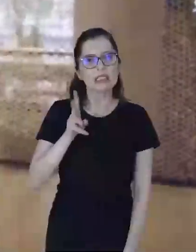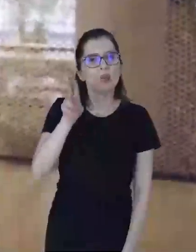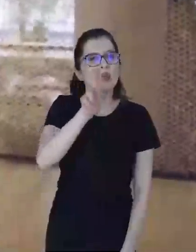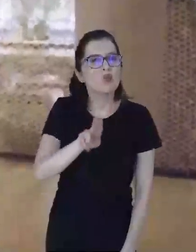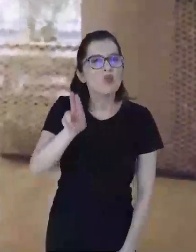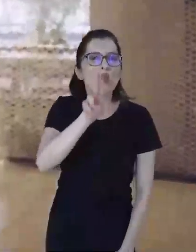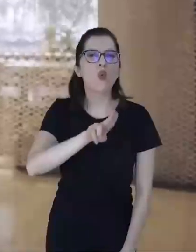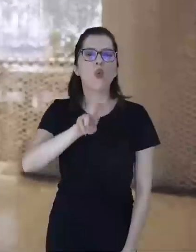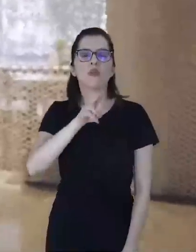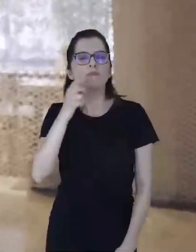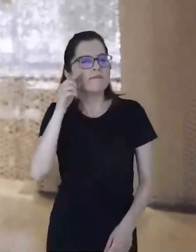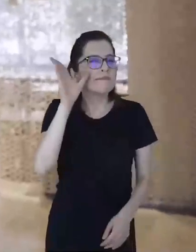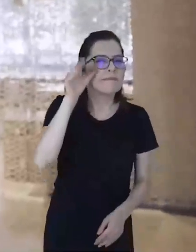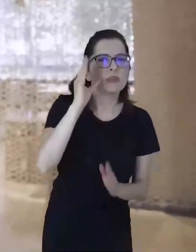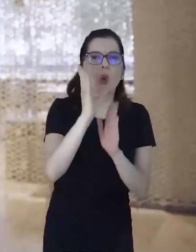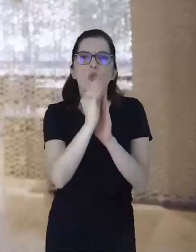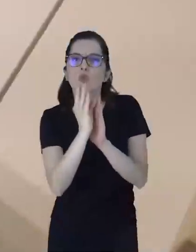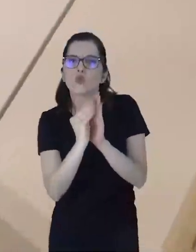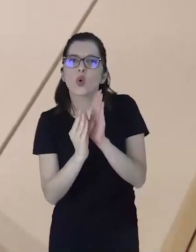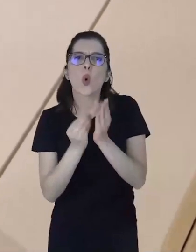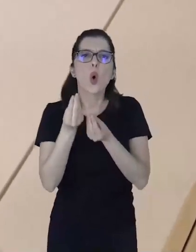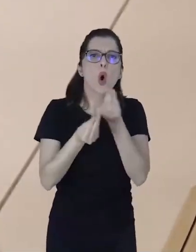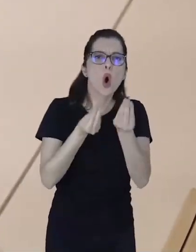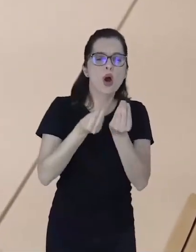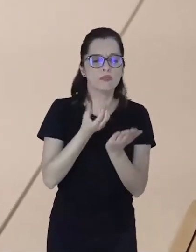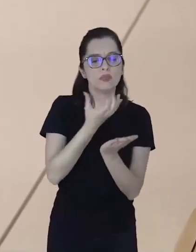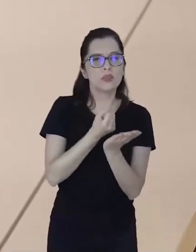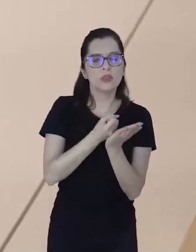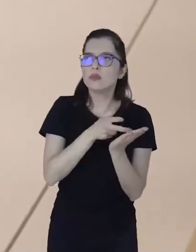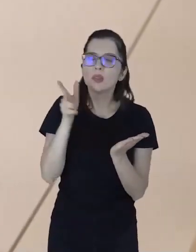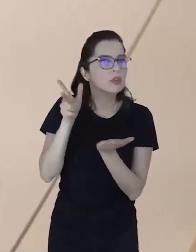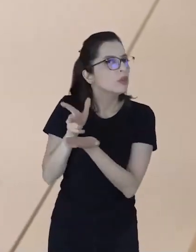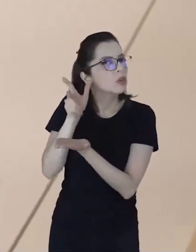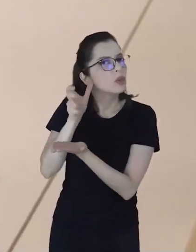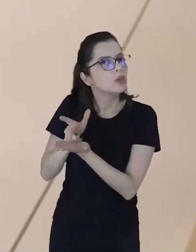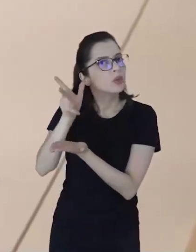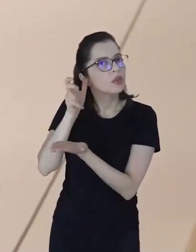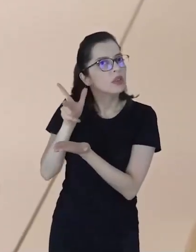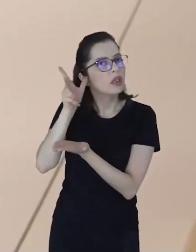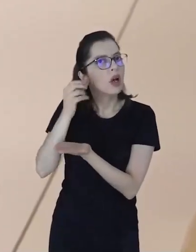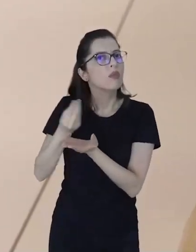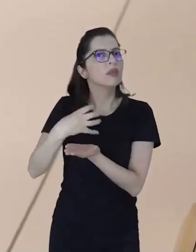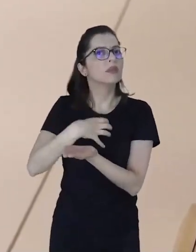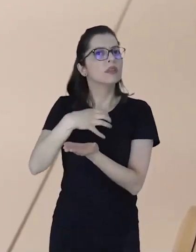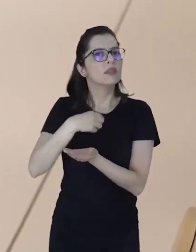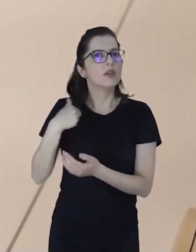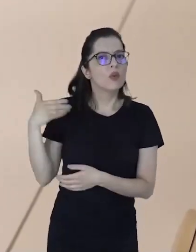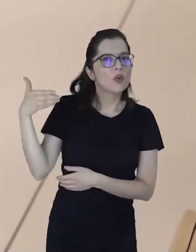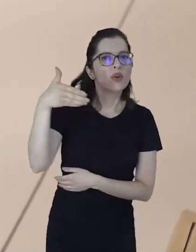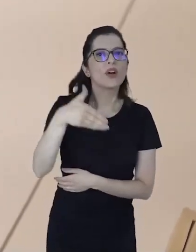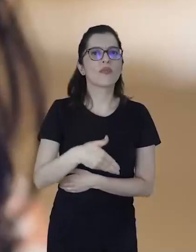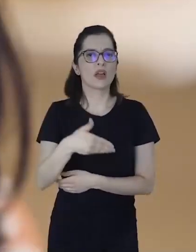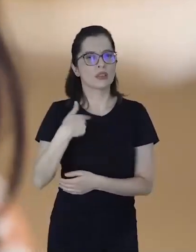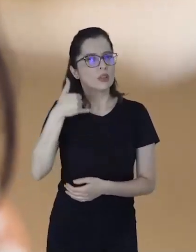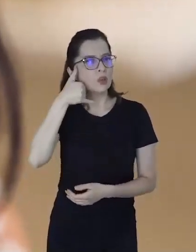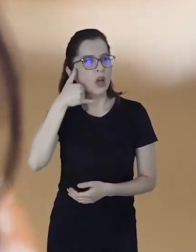Eu sempre uso muito para acessar o conteúdo, eu como baixa visão, audiobooks ou guias, né? Exposições. Então, sempre